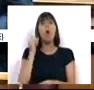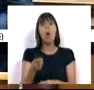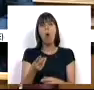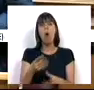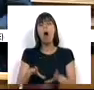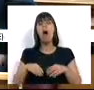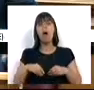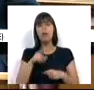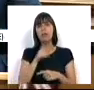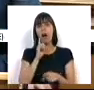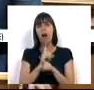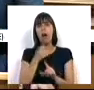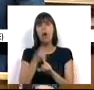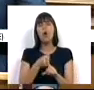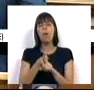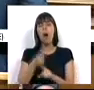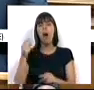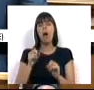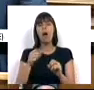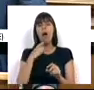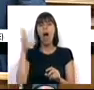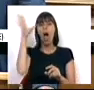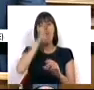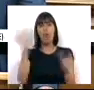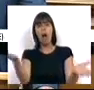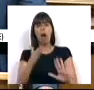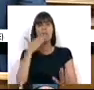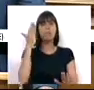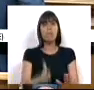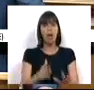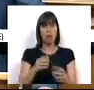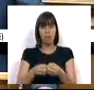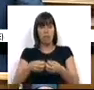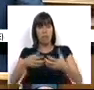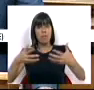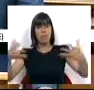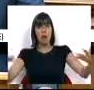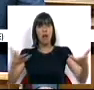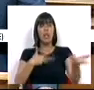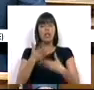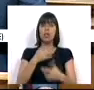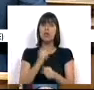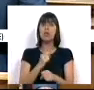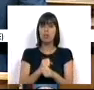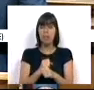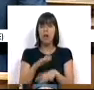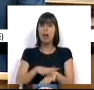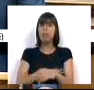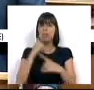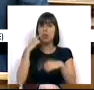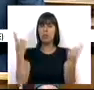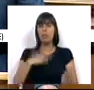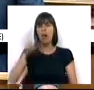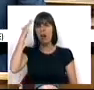disposto a assumir o seu combate e colocar ordem no abuso que se está a instalar nas relações laborais, nomeadamente na administração